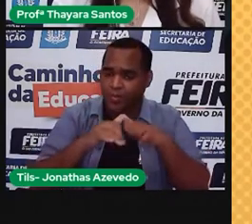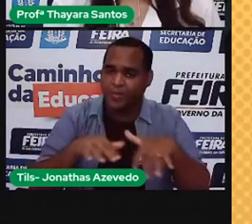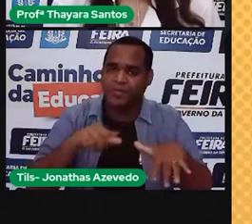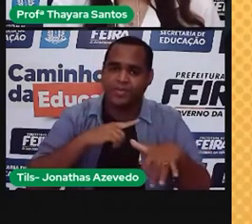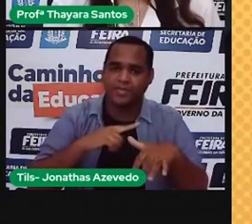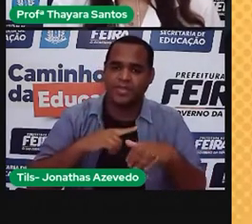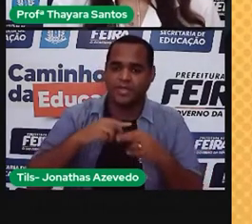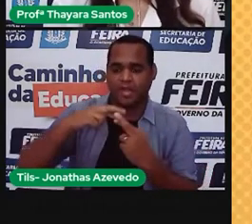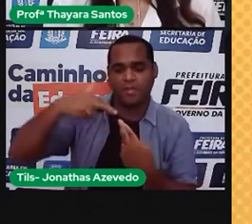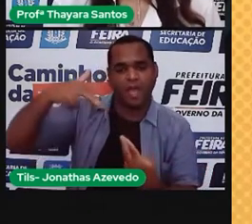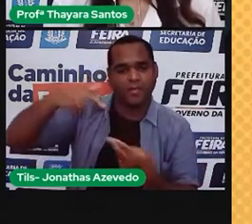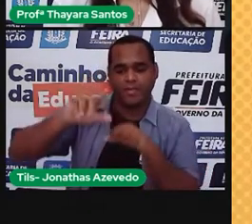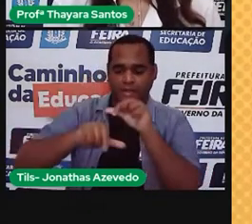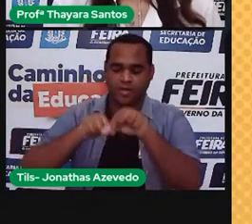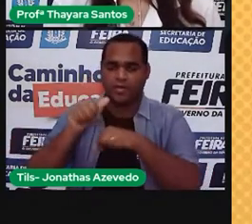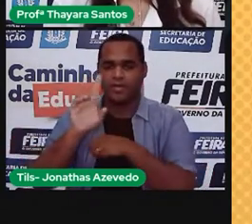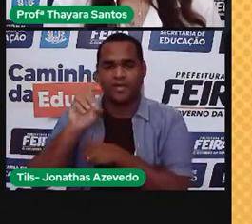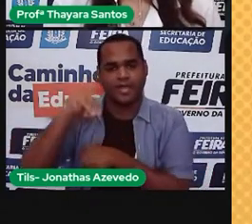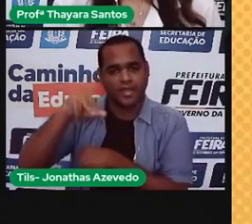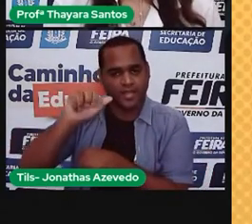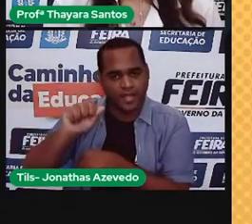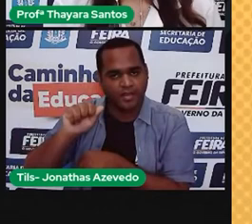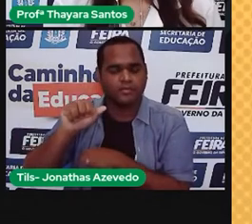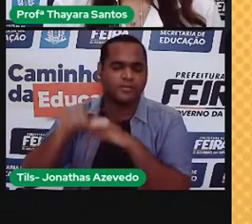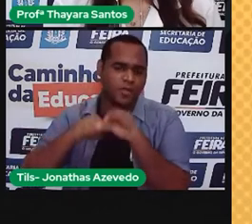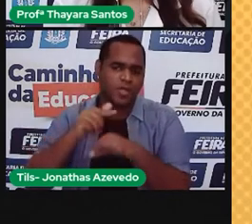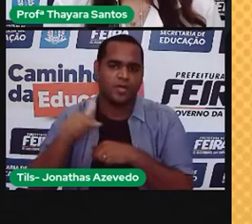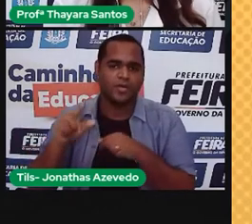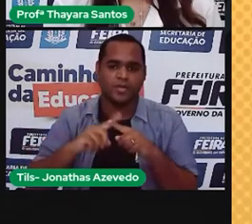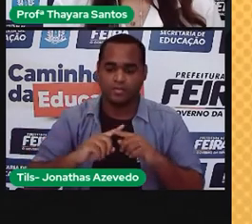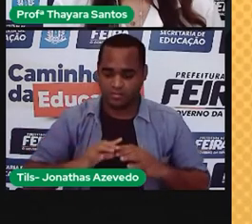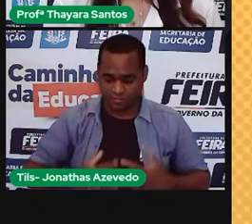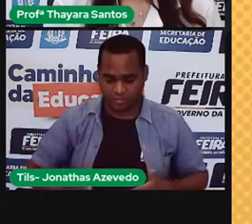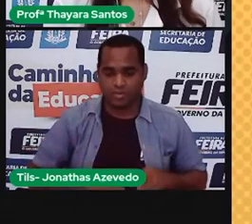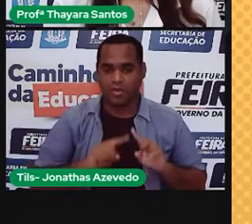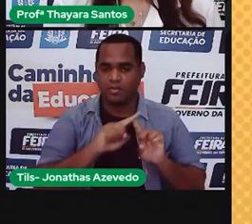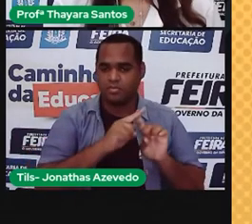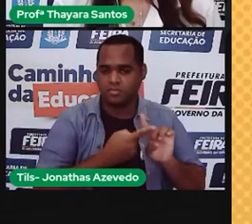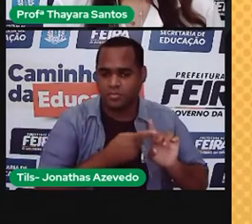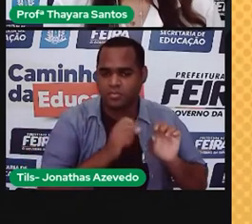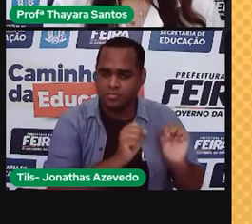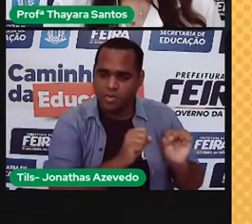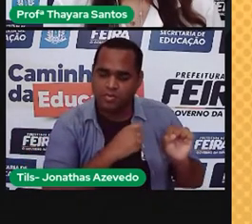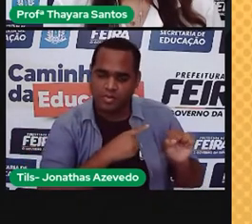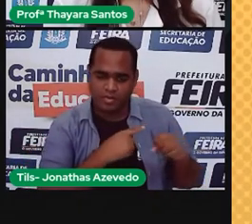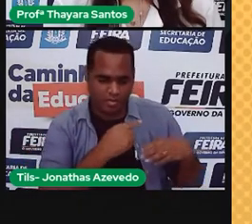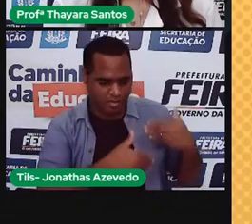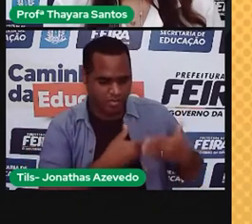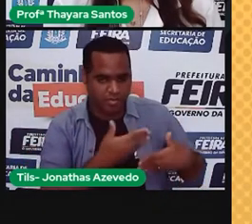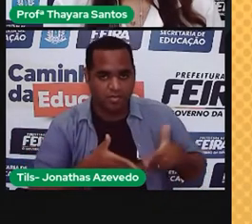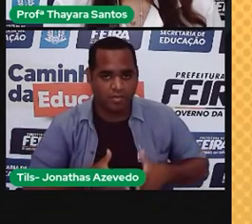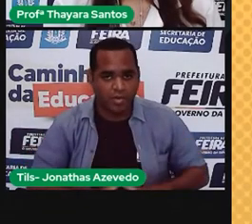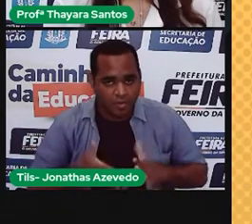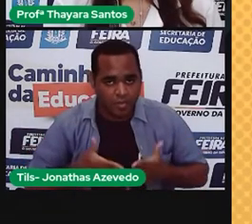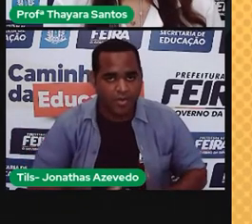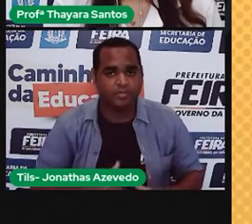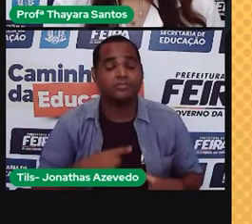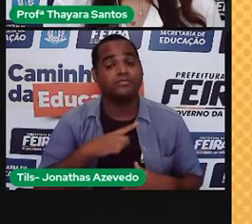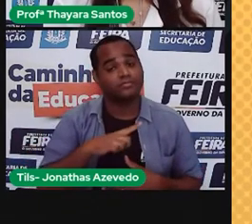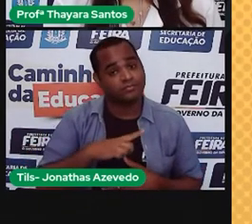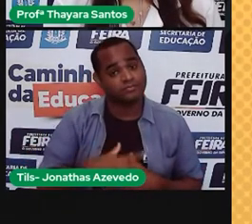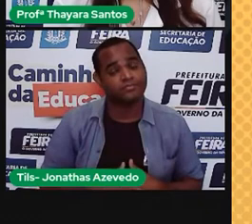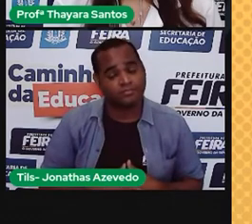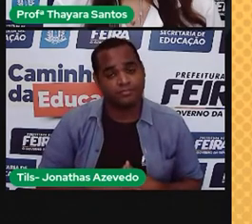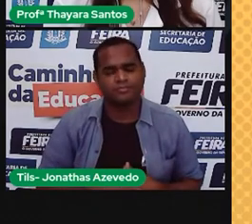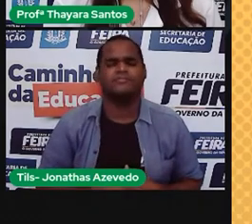plonagem e modificação de genoma humano, problemas éticos da reprodução humana. Ufa! Também